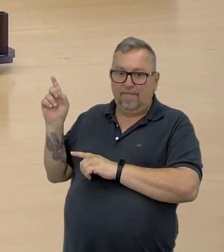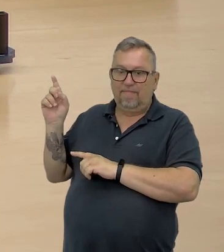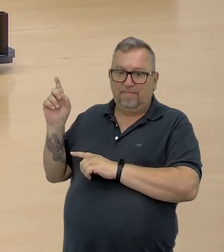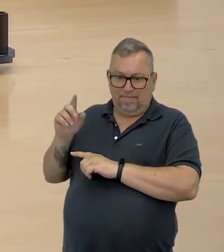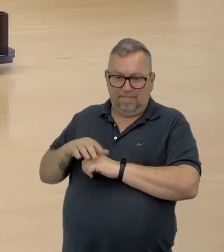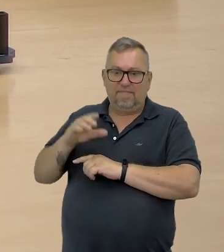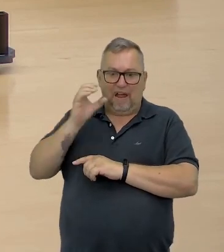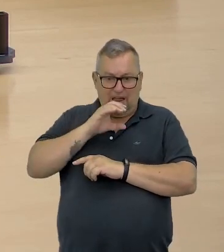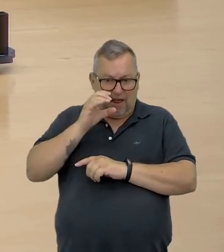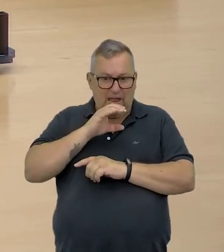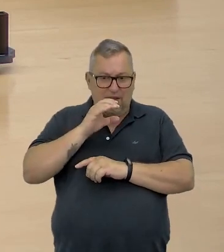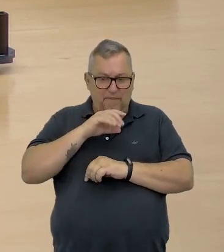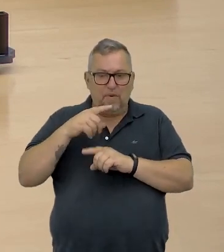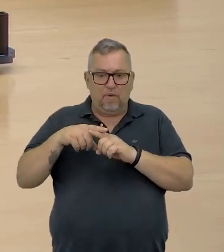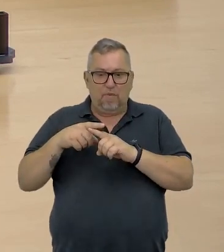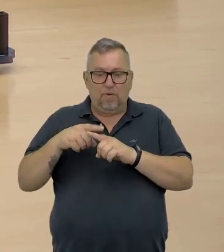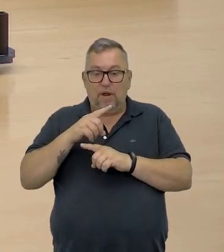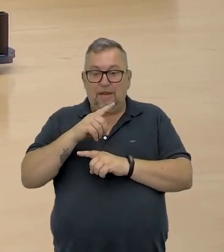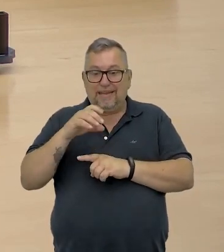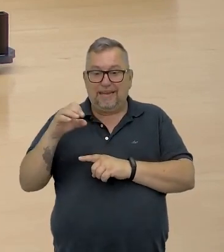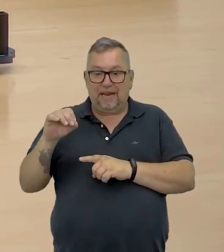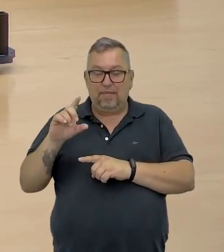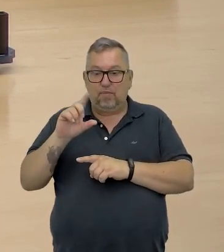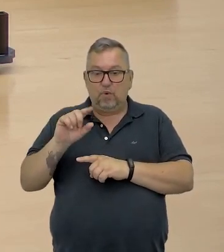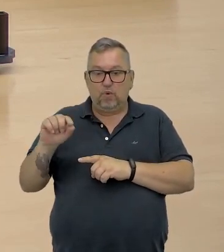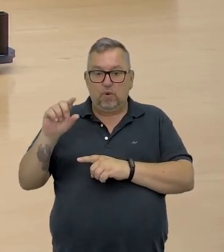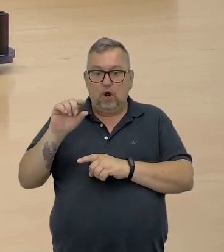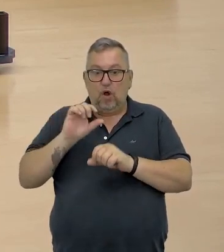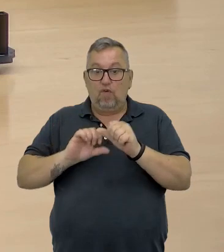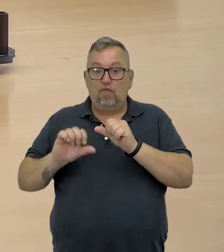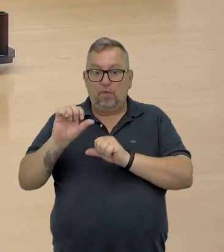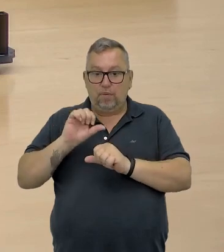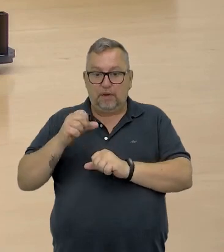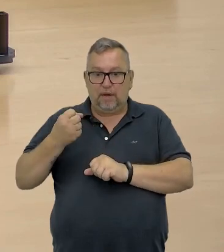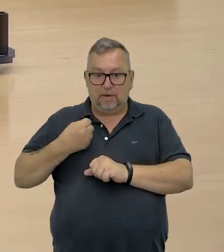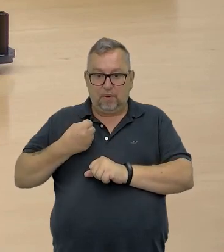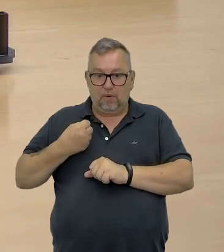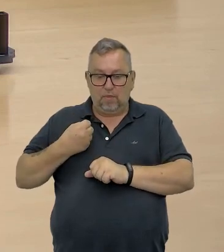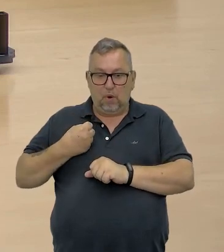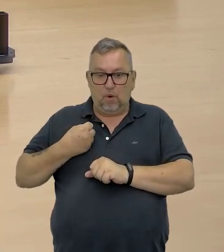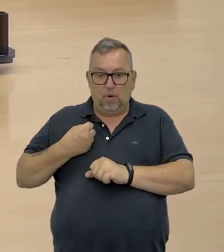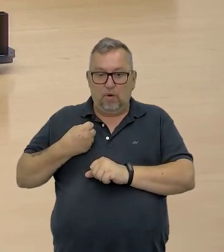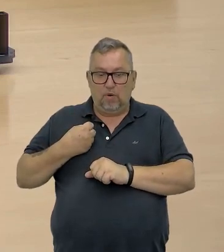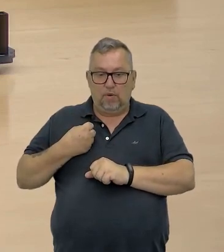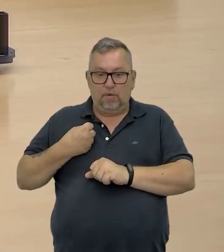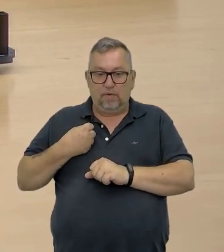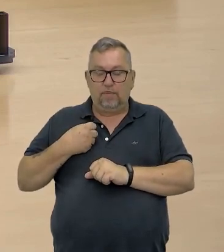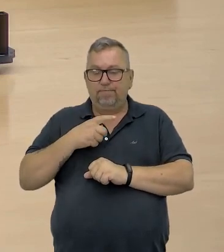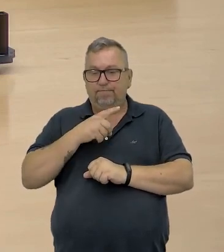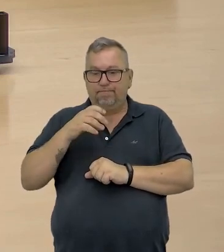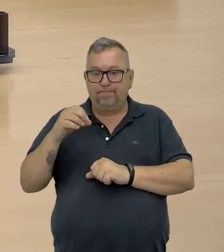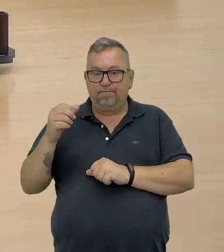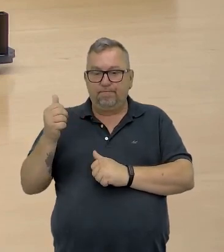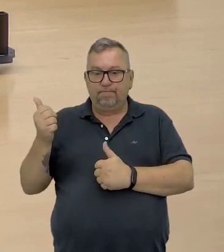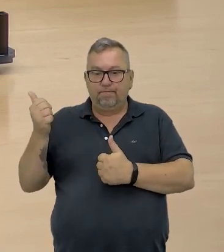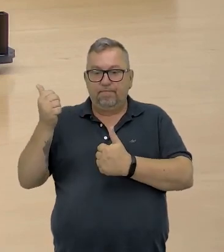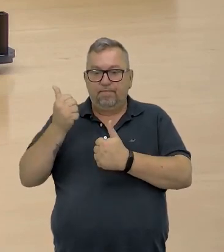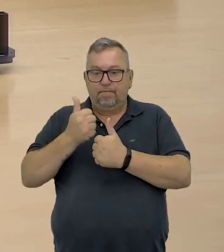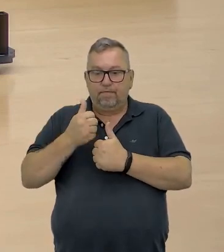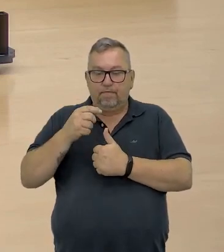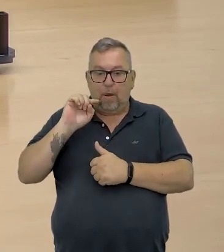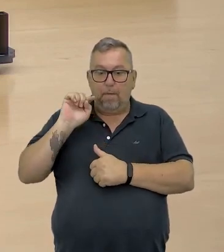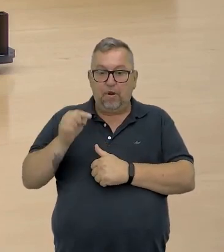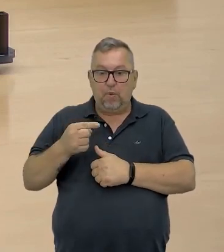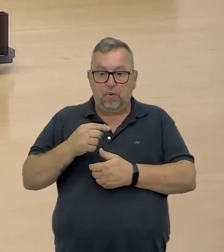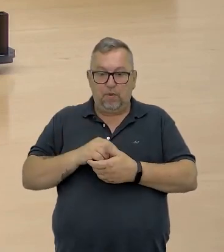Está piscando rápido porque eu coloquei o 100. Eu vou montar essa numeração aqui. Em vez de colocar o 100, eu vou colocar